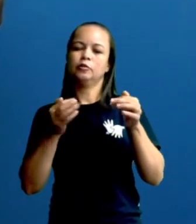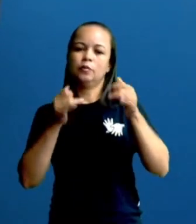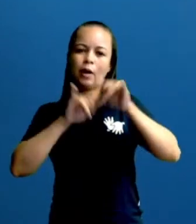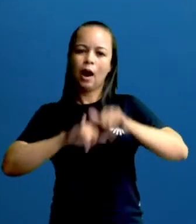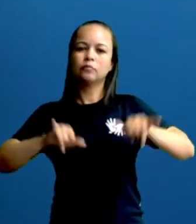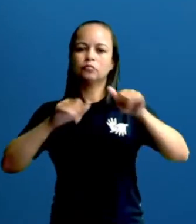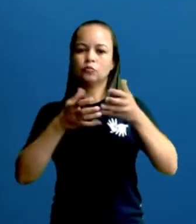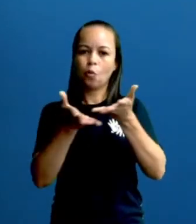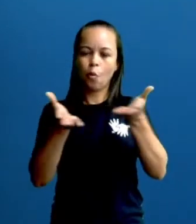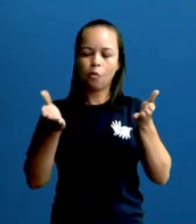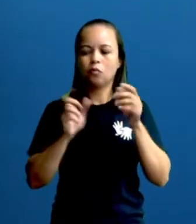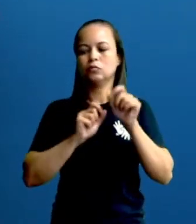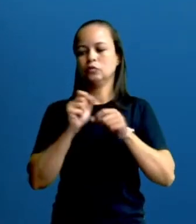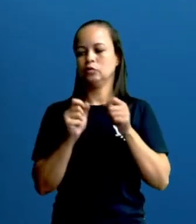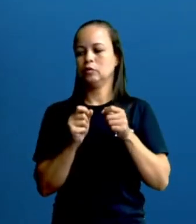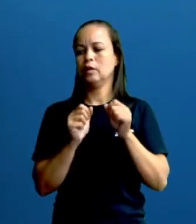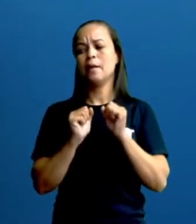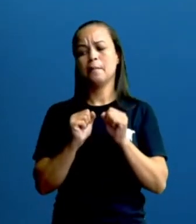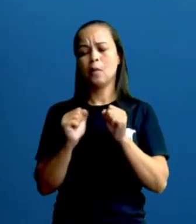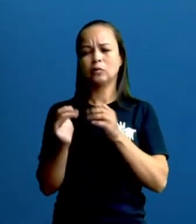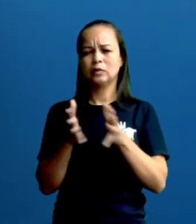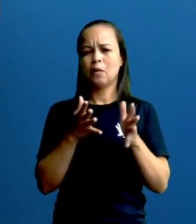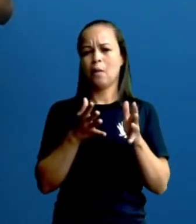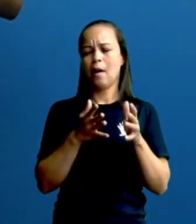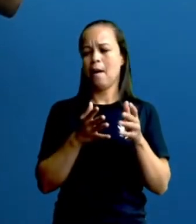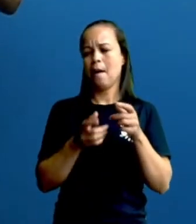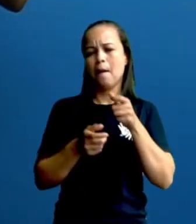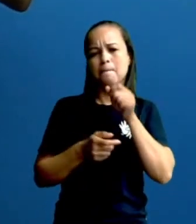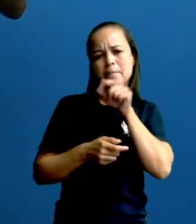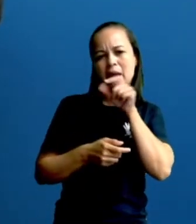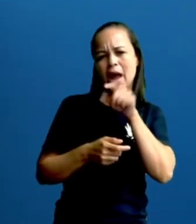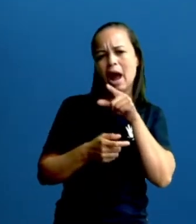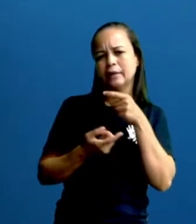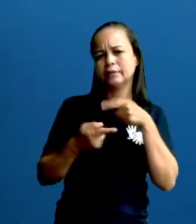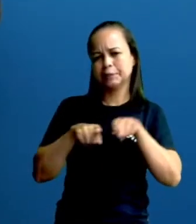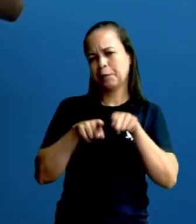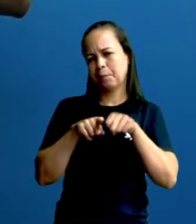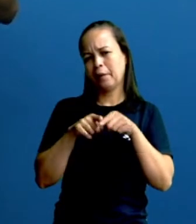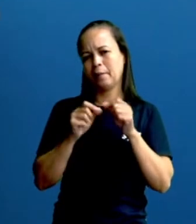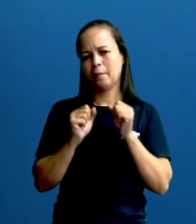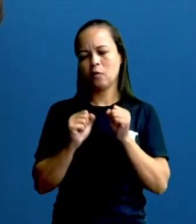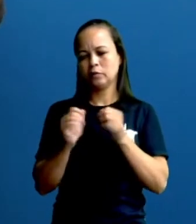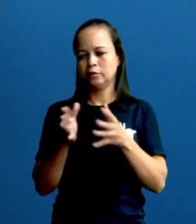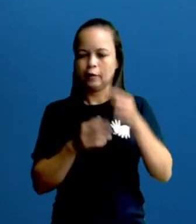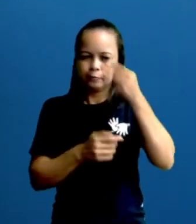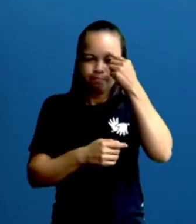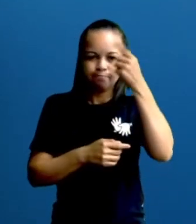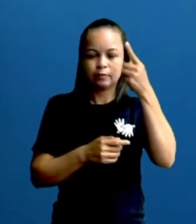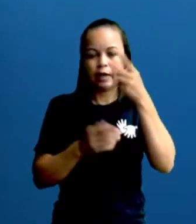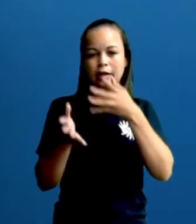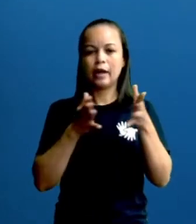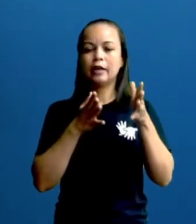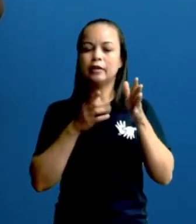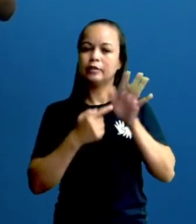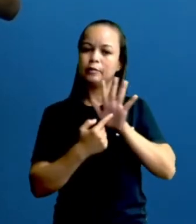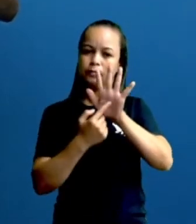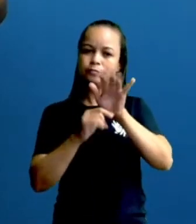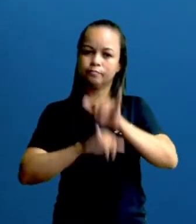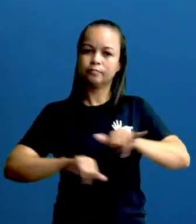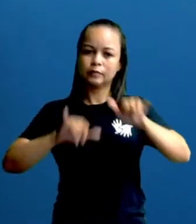E ela traz sempre uma piada sobre algum assunto. Então, a tirinha, ela tem essa ideia de levar o assunto a